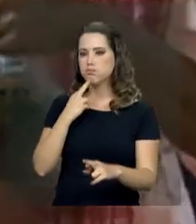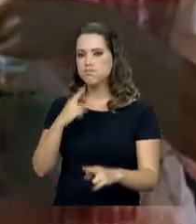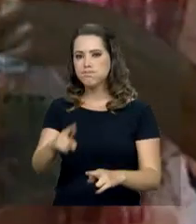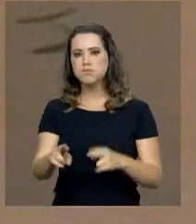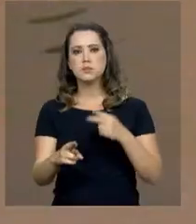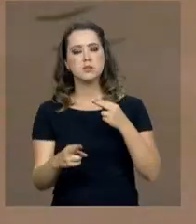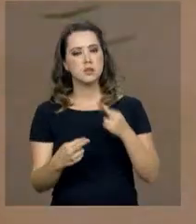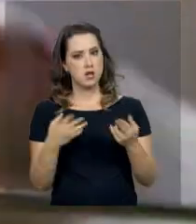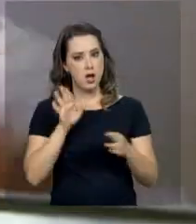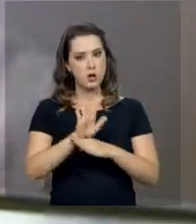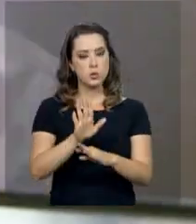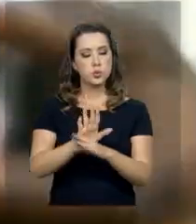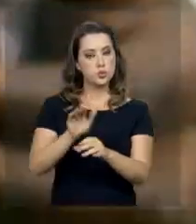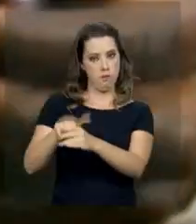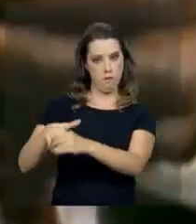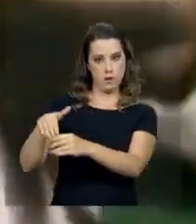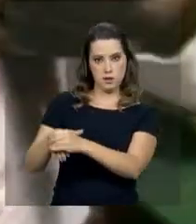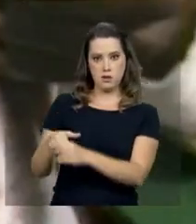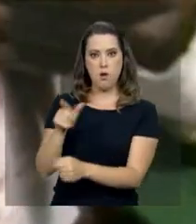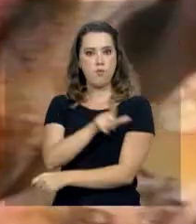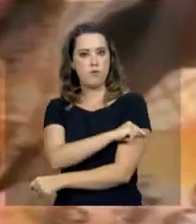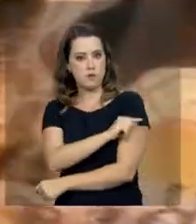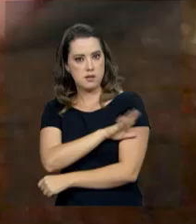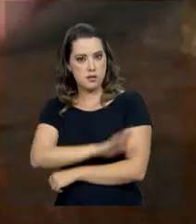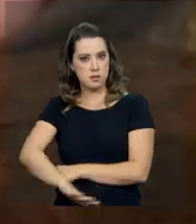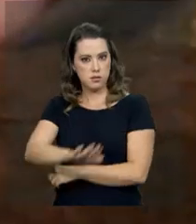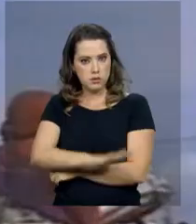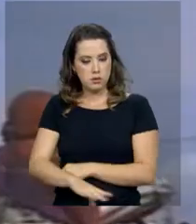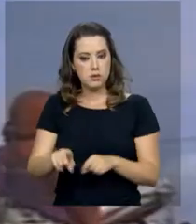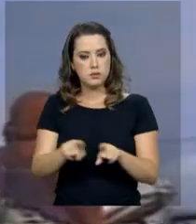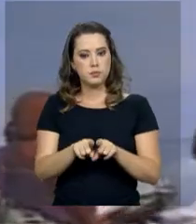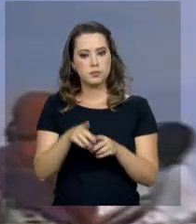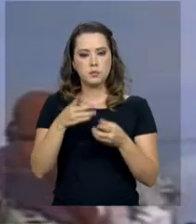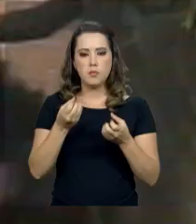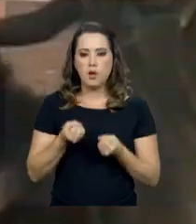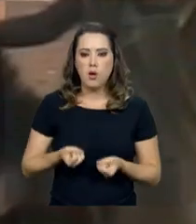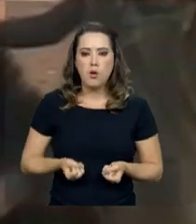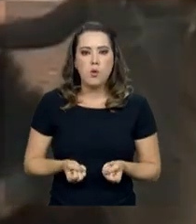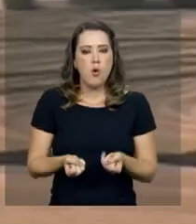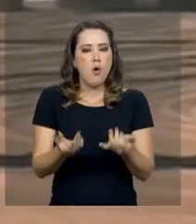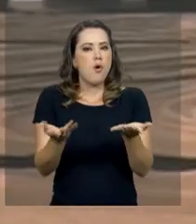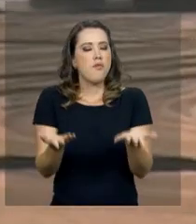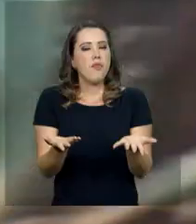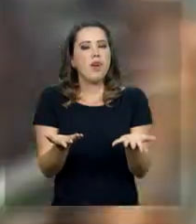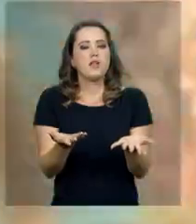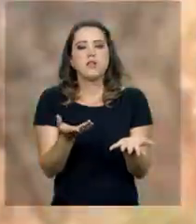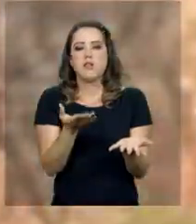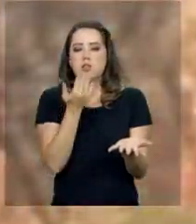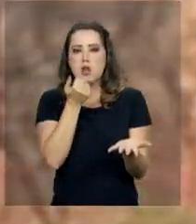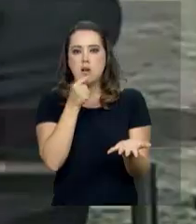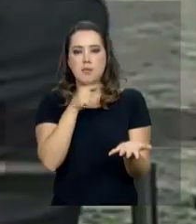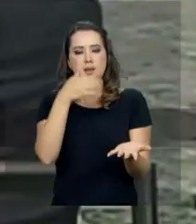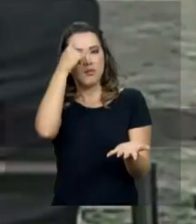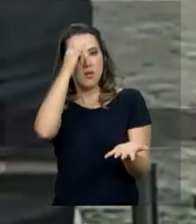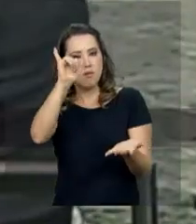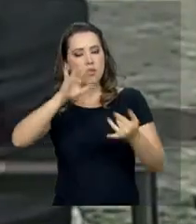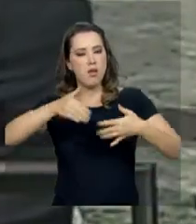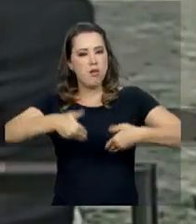Apoio em eleições, vacinação de crianças, distribuição de alimentos e combate à fome.